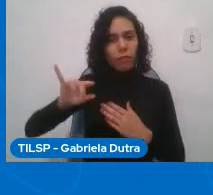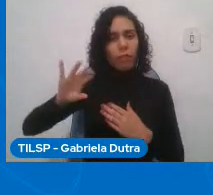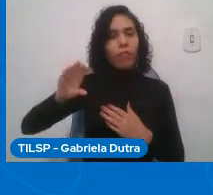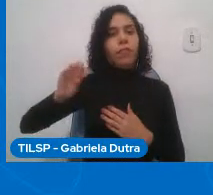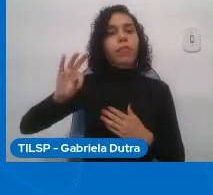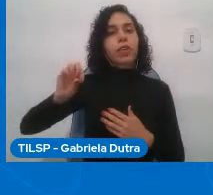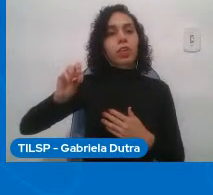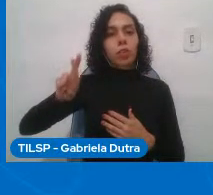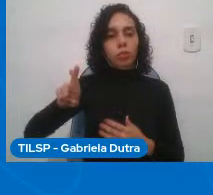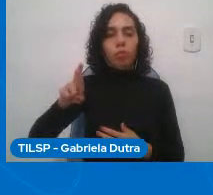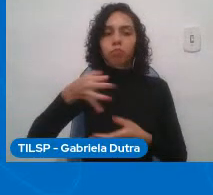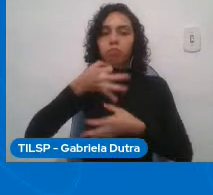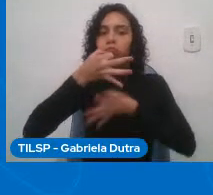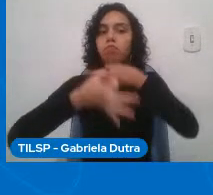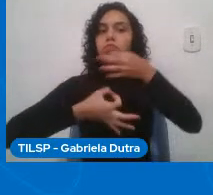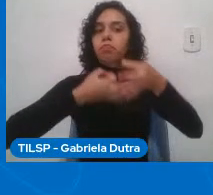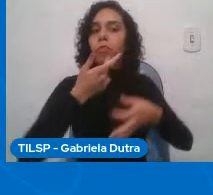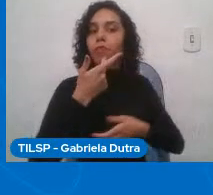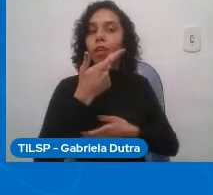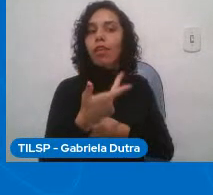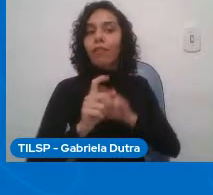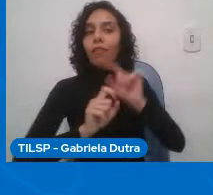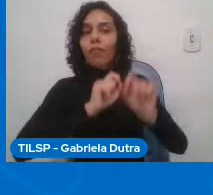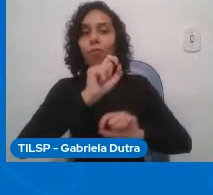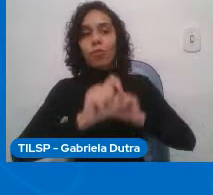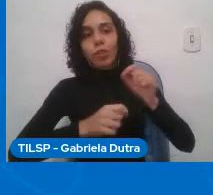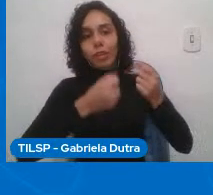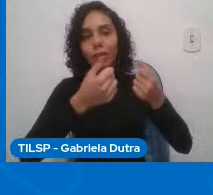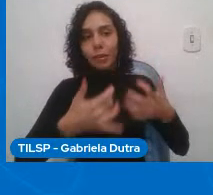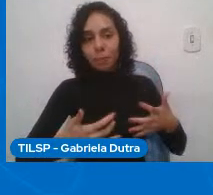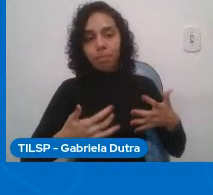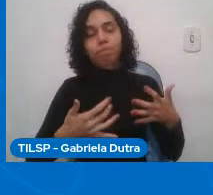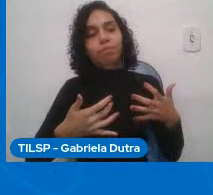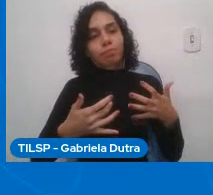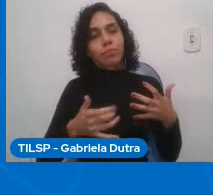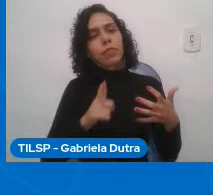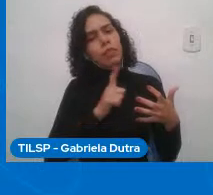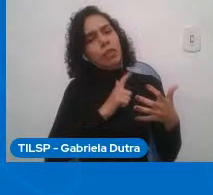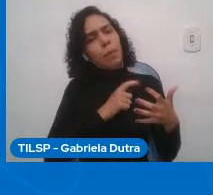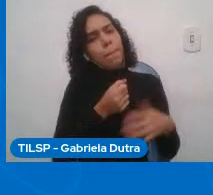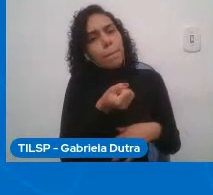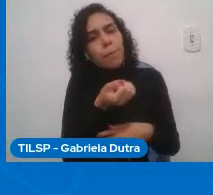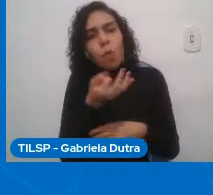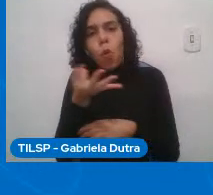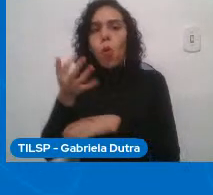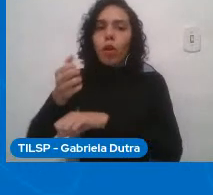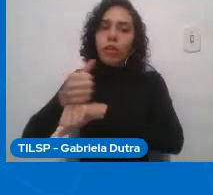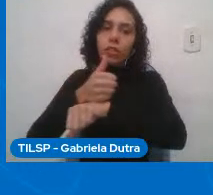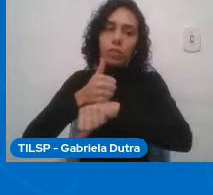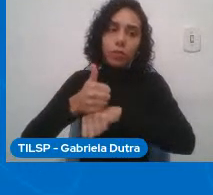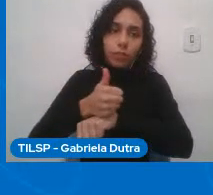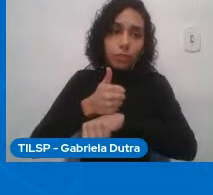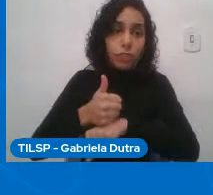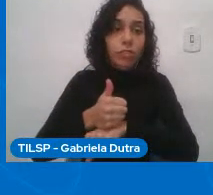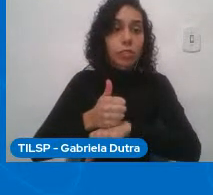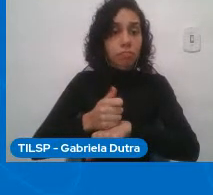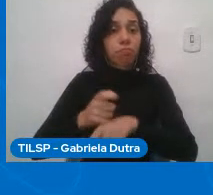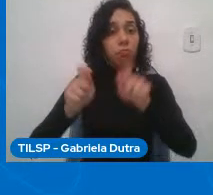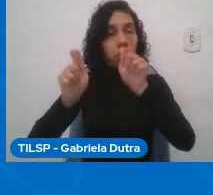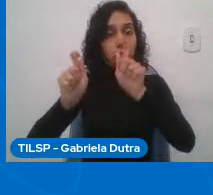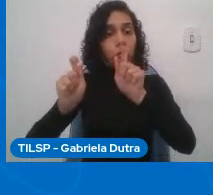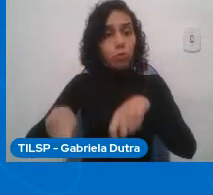de, poucas profissões em que você podia ferir e matar as pessoas sem você ser